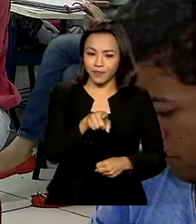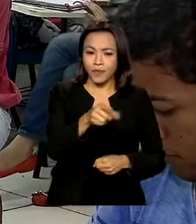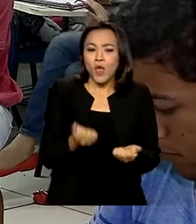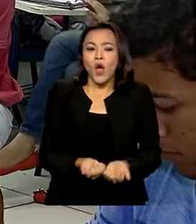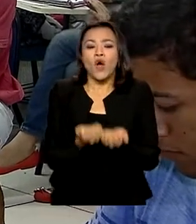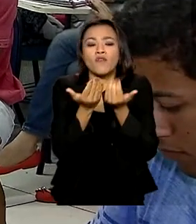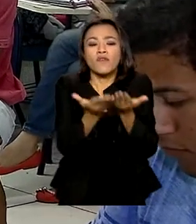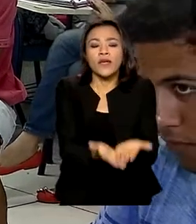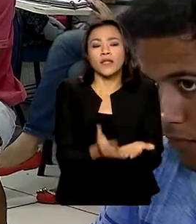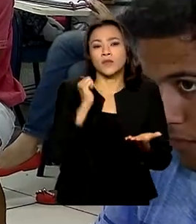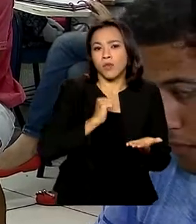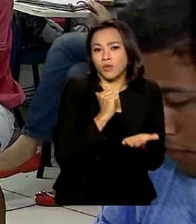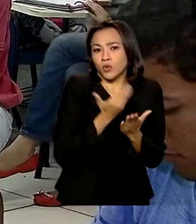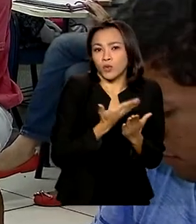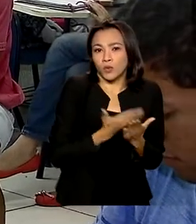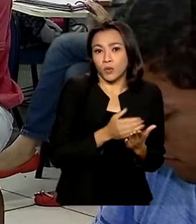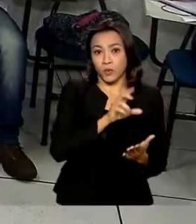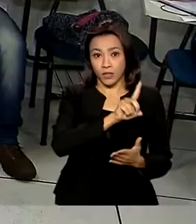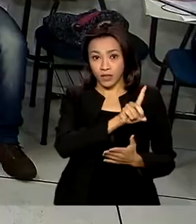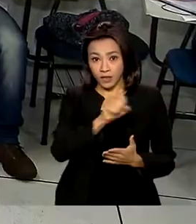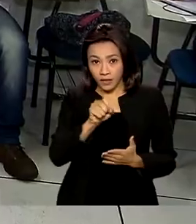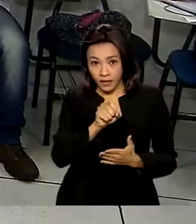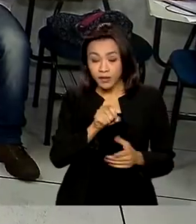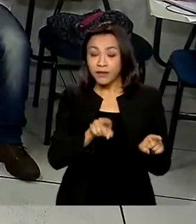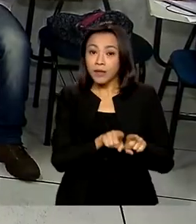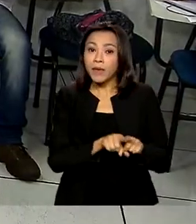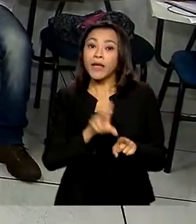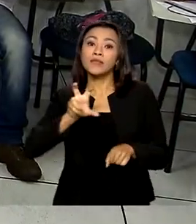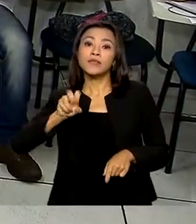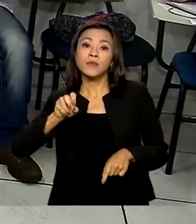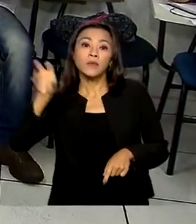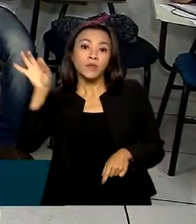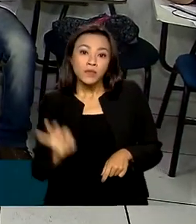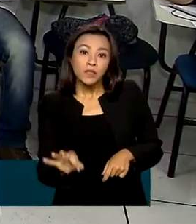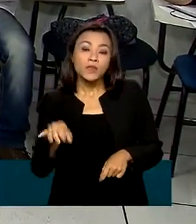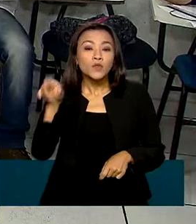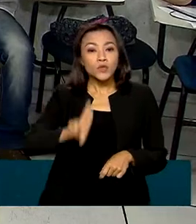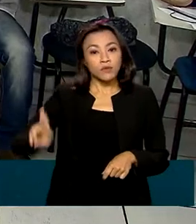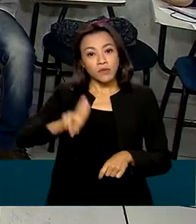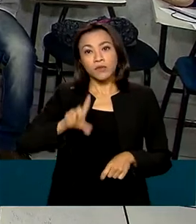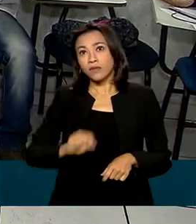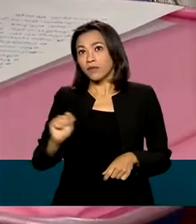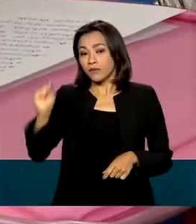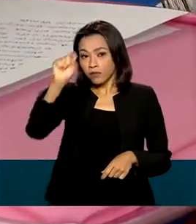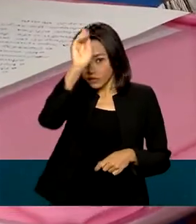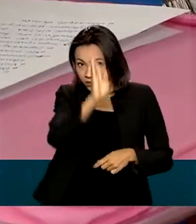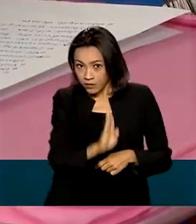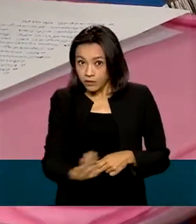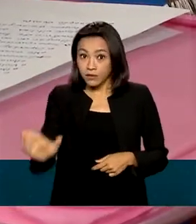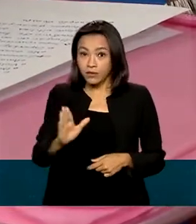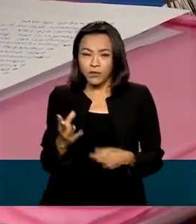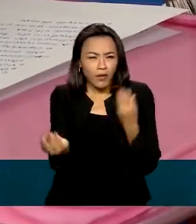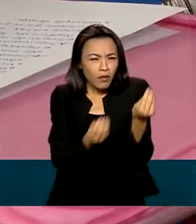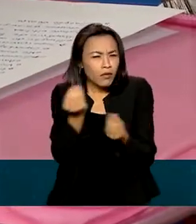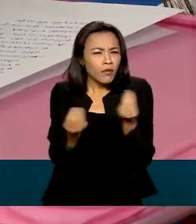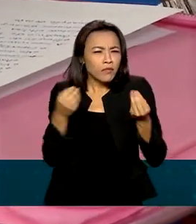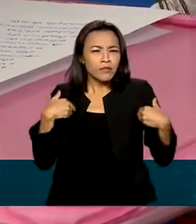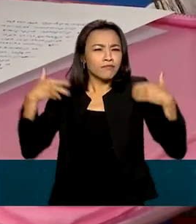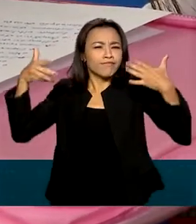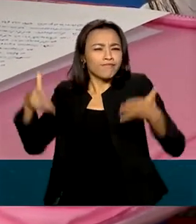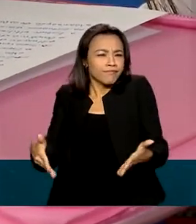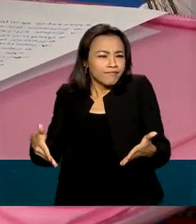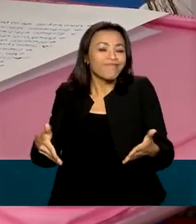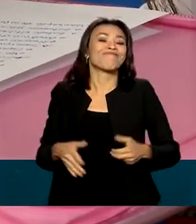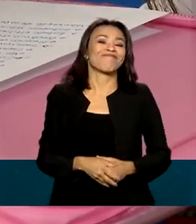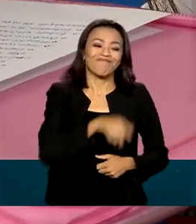bolsas de 100% e 50% em instituições de ensino superior de todo o país. Para se candidatar a uma vaga,